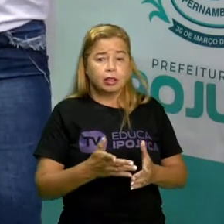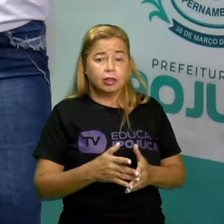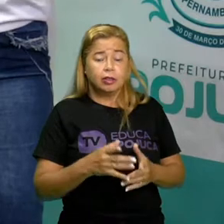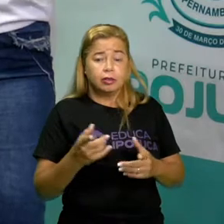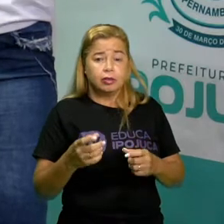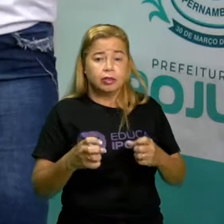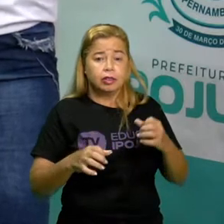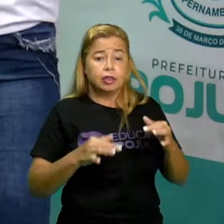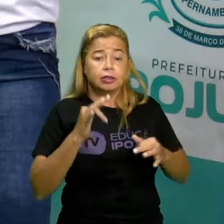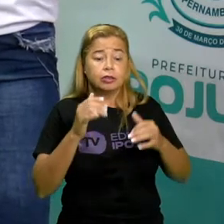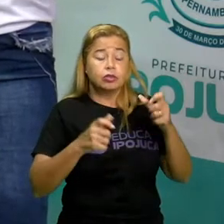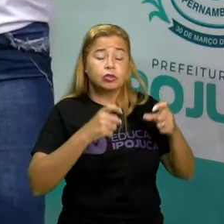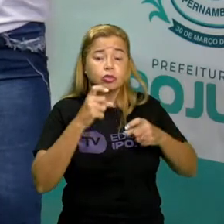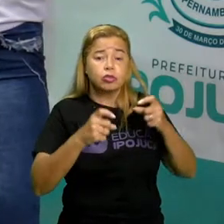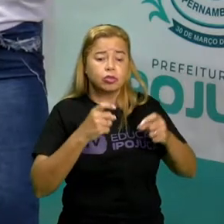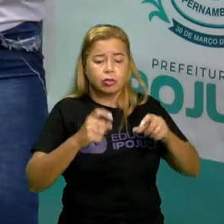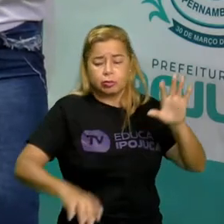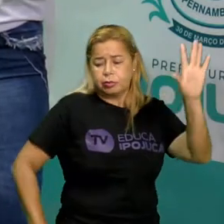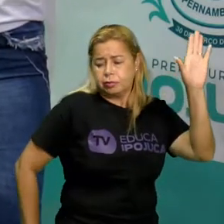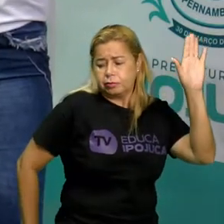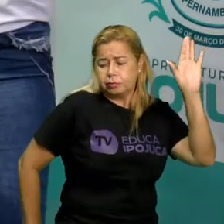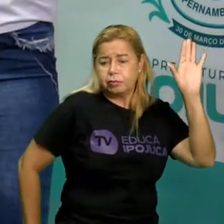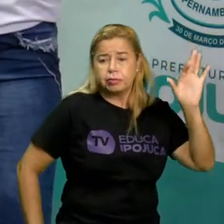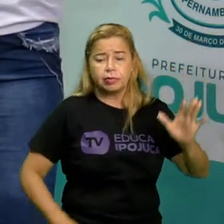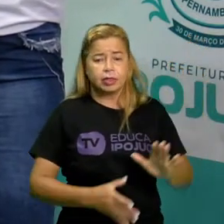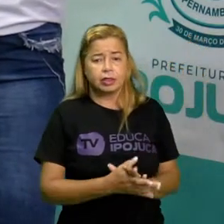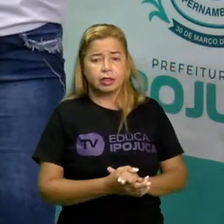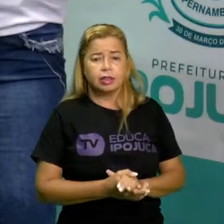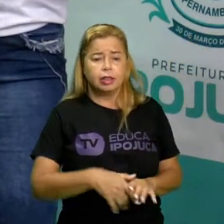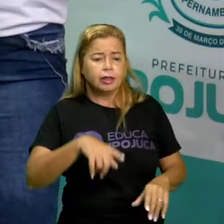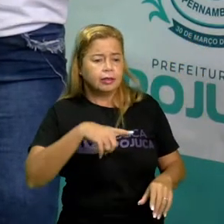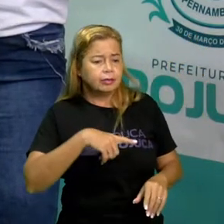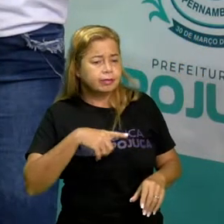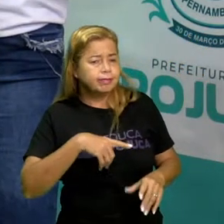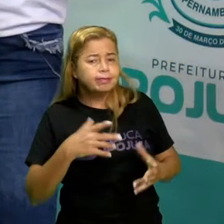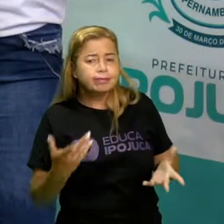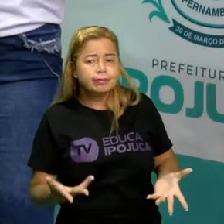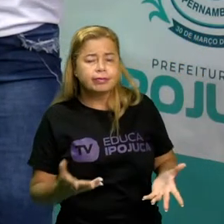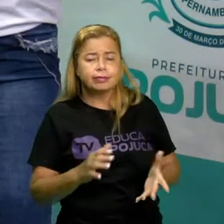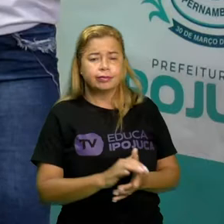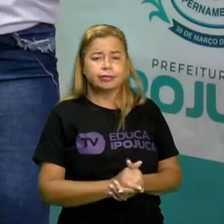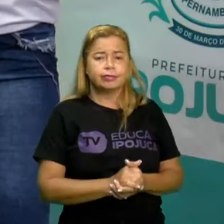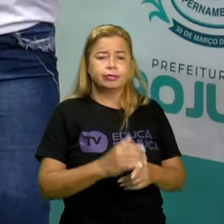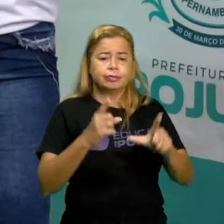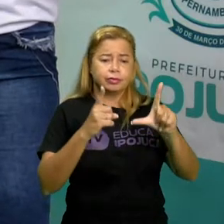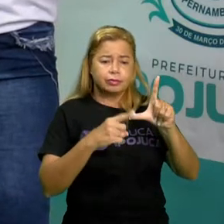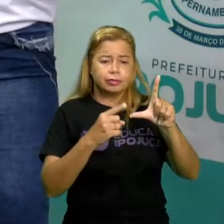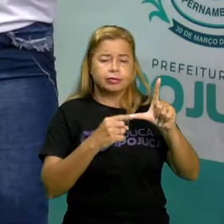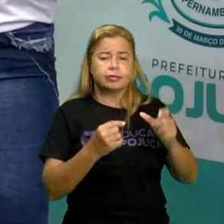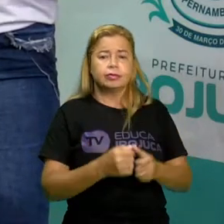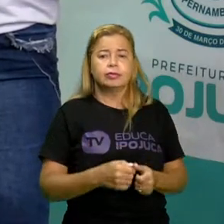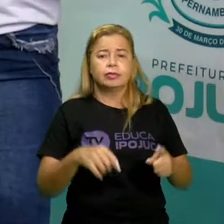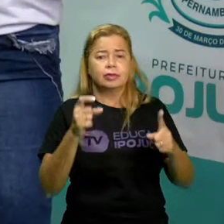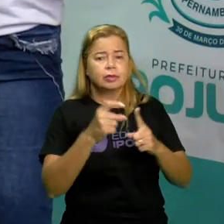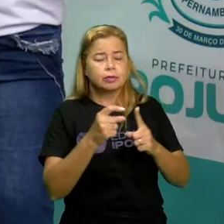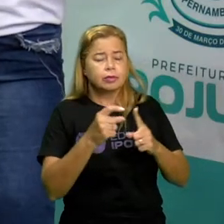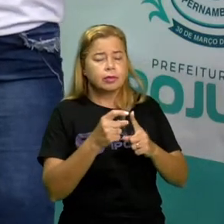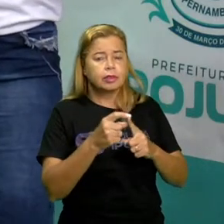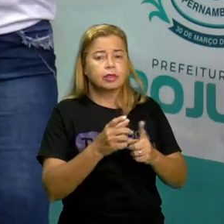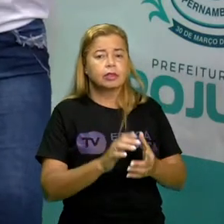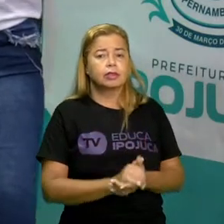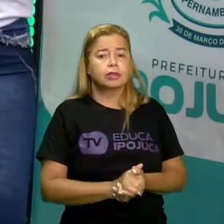shopping ou na praia aonde vocês chegarem vocês vão se deparar com letras e palavras